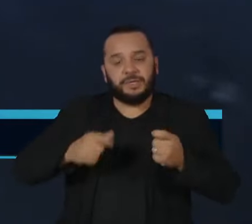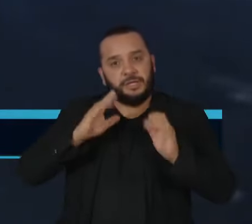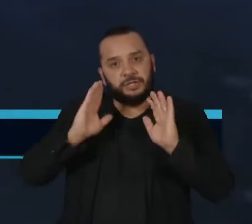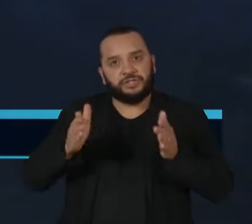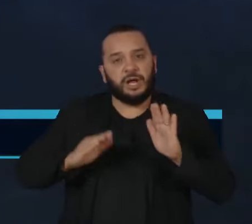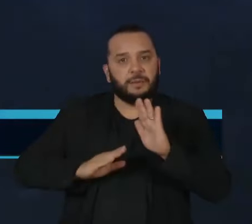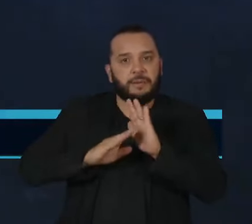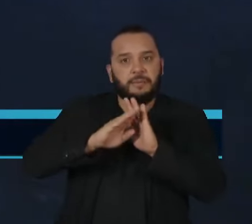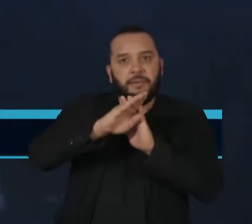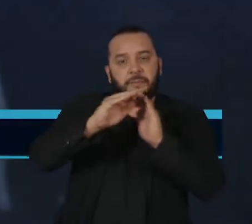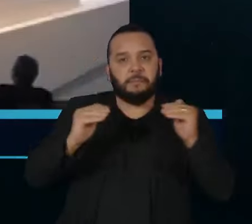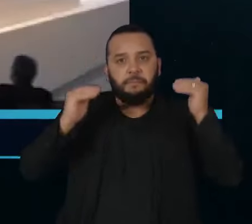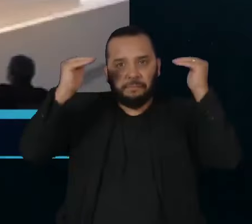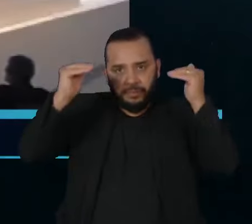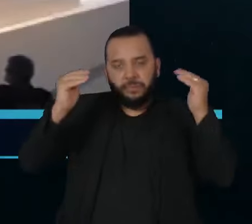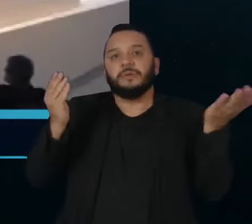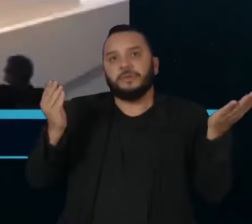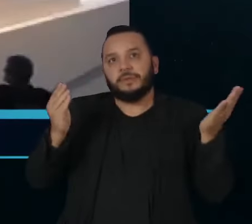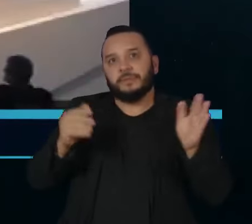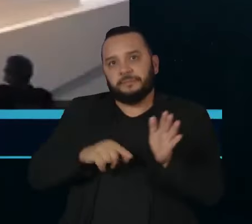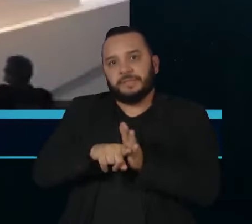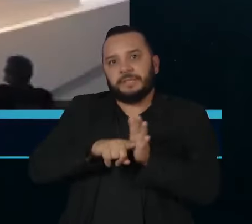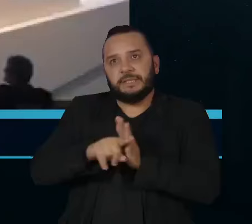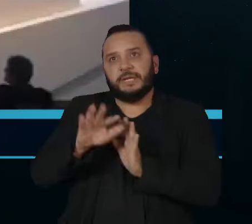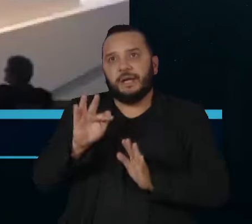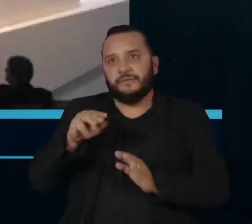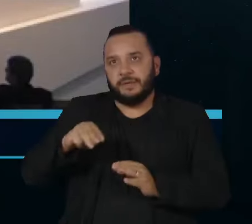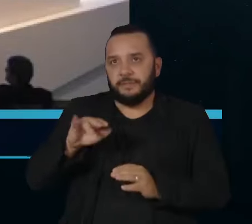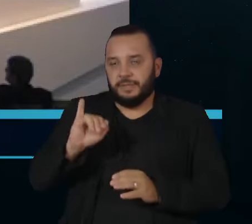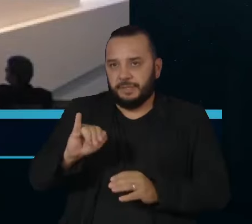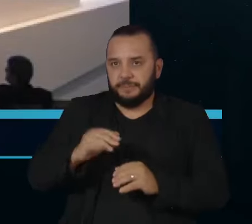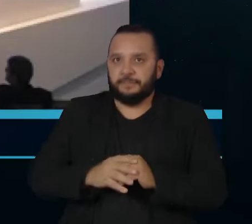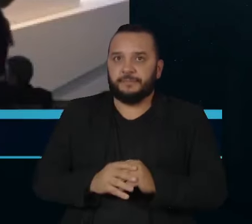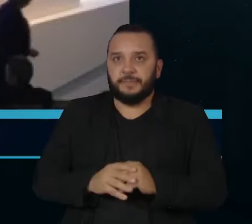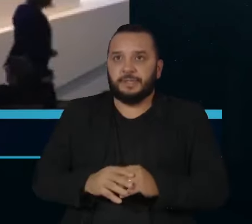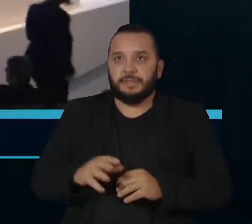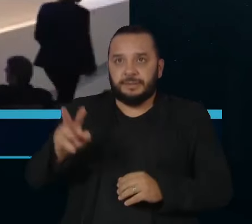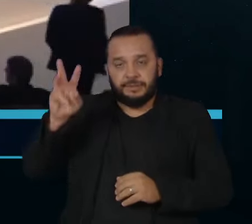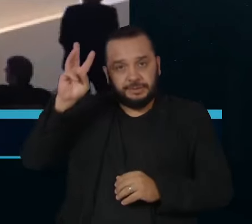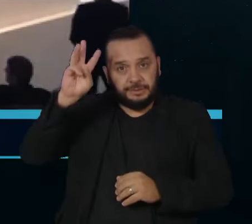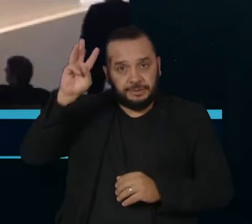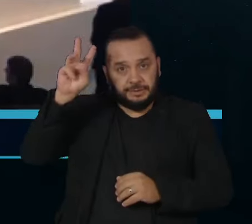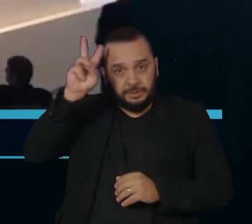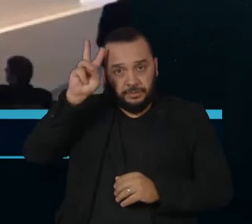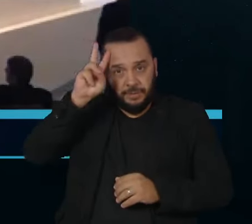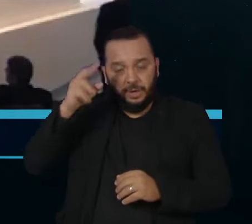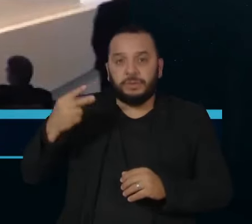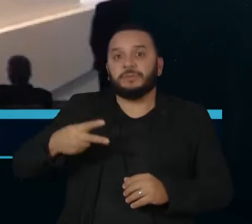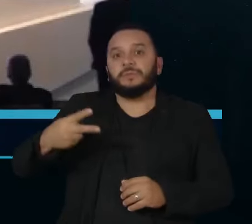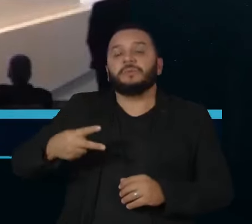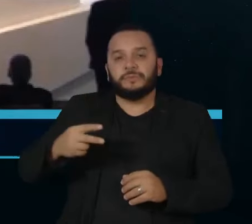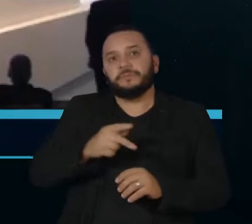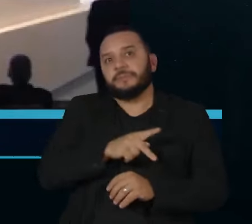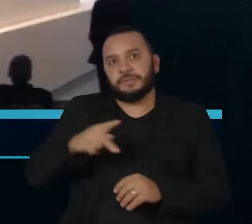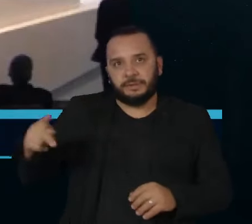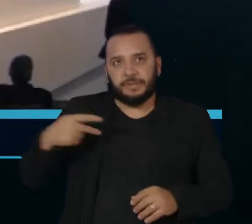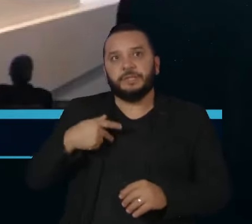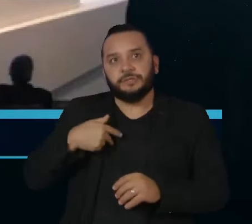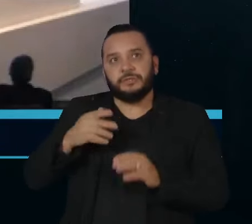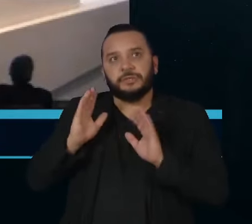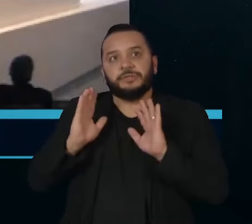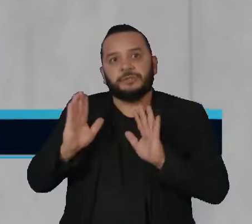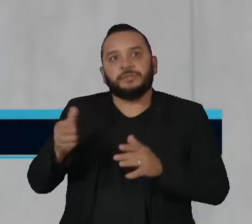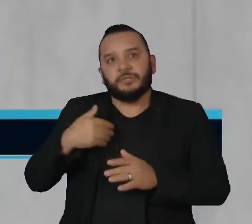Fundo Monetário Internacional. Durante um evento nesta manhã em São Paulo, o vice-presidente da Confederação Nacional da